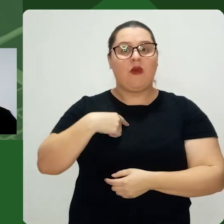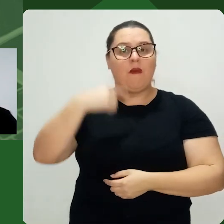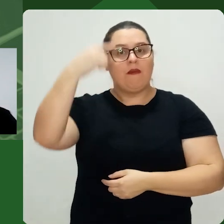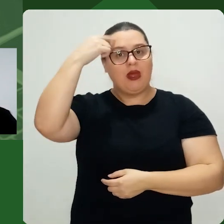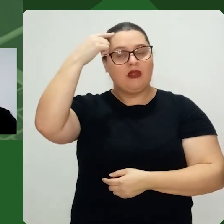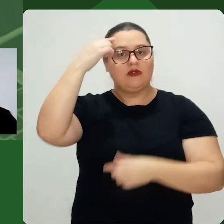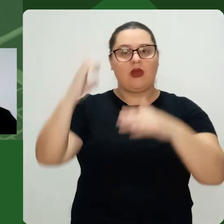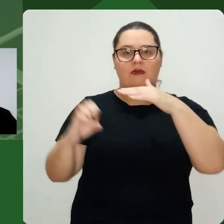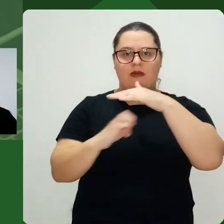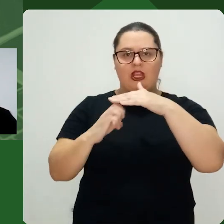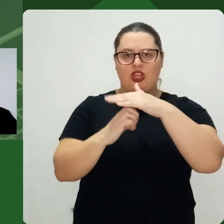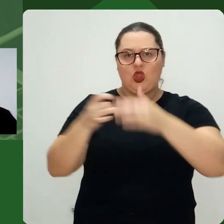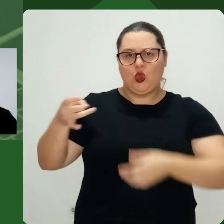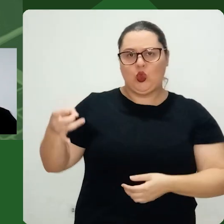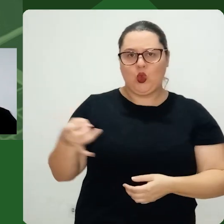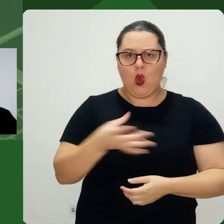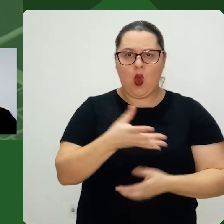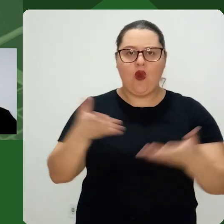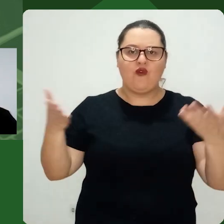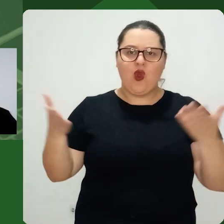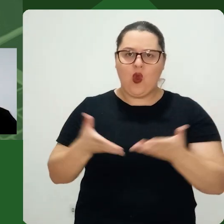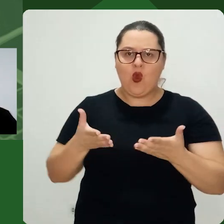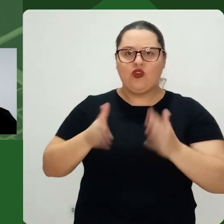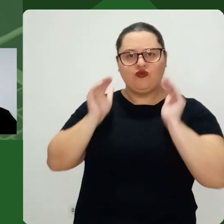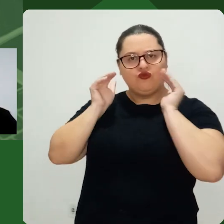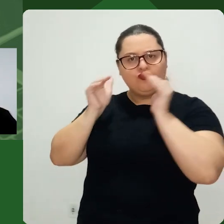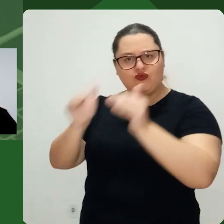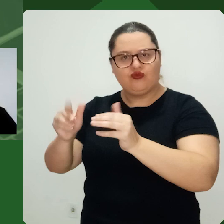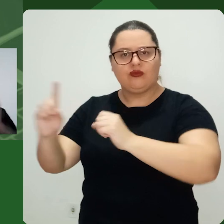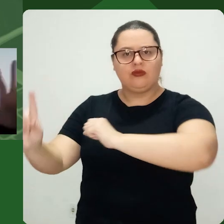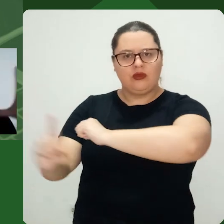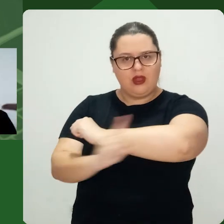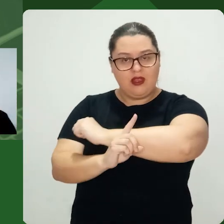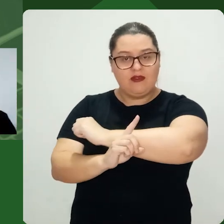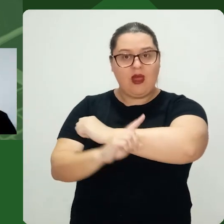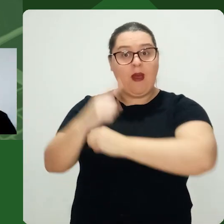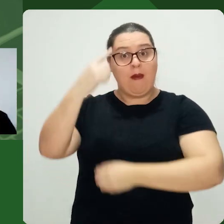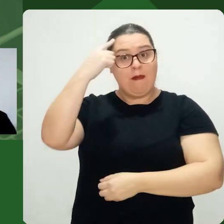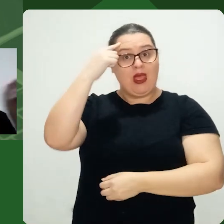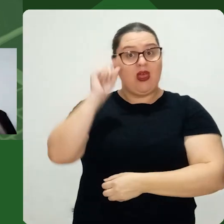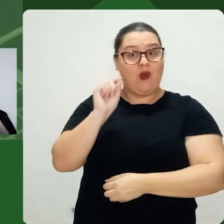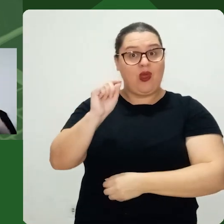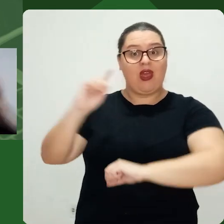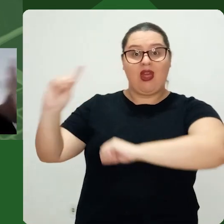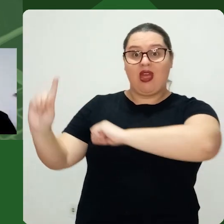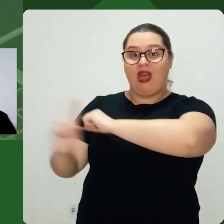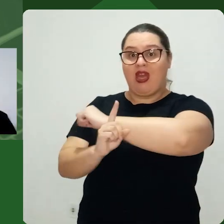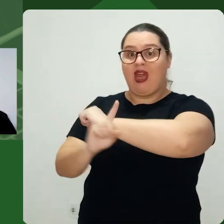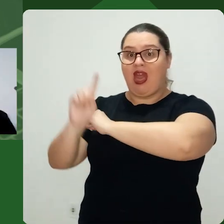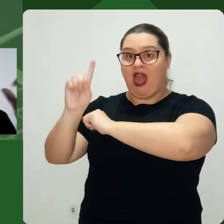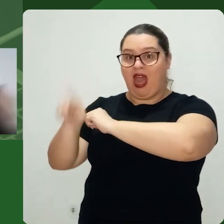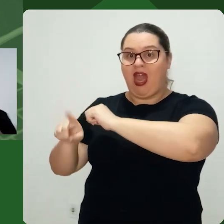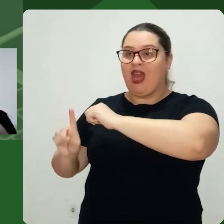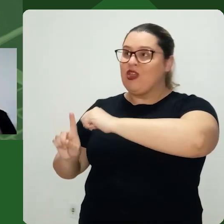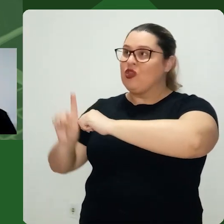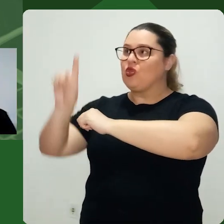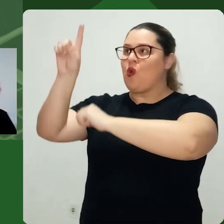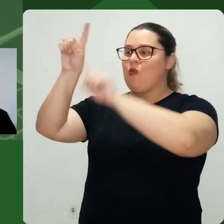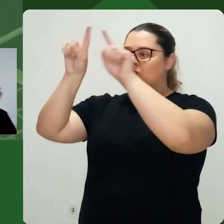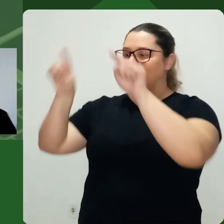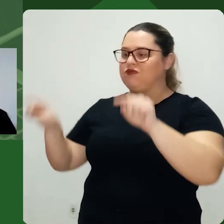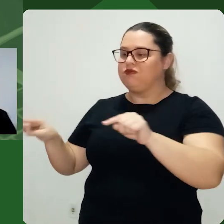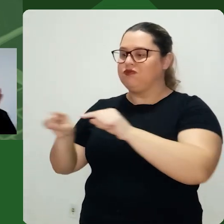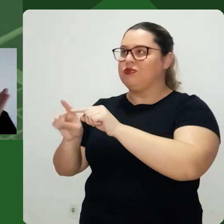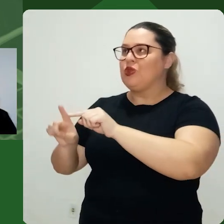organização moderna, orientada para o cliente Eu tenho o cliente lá no topo A